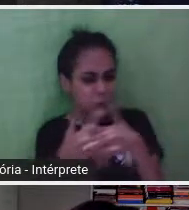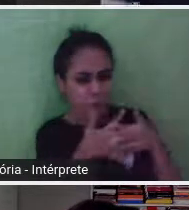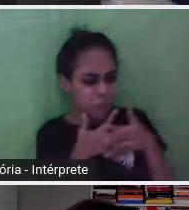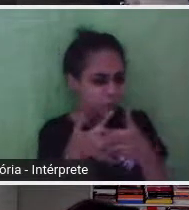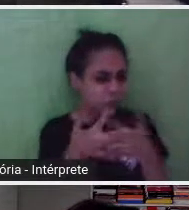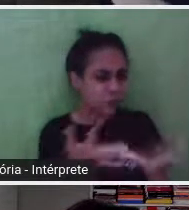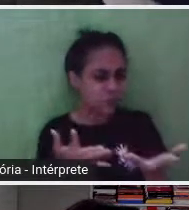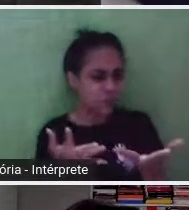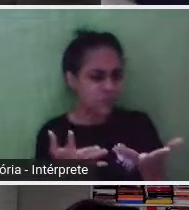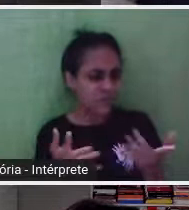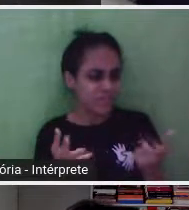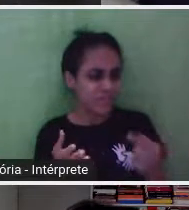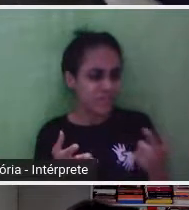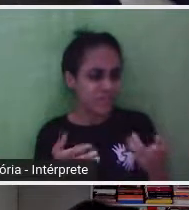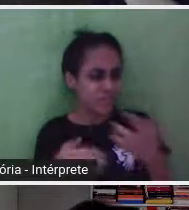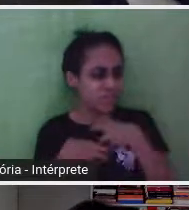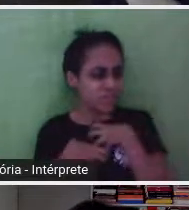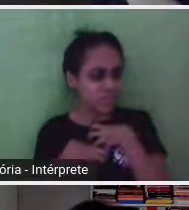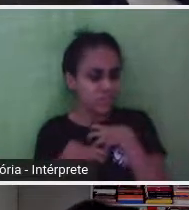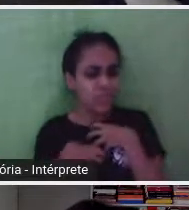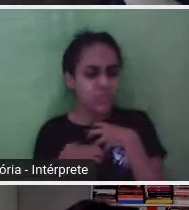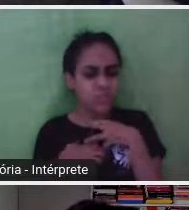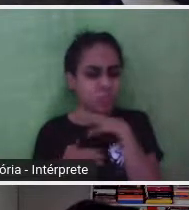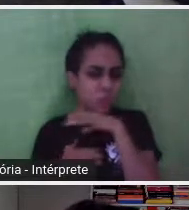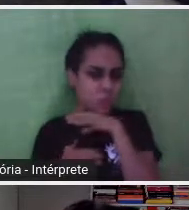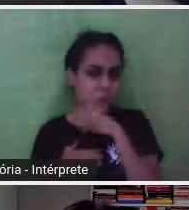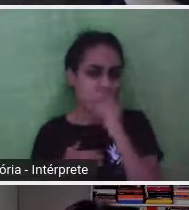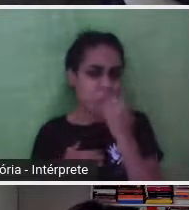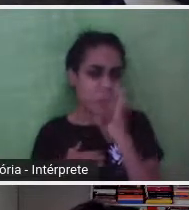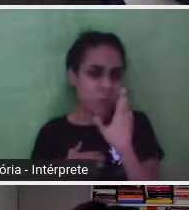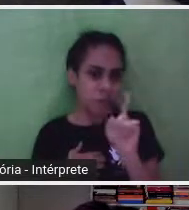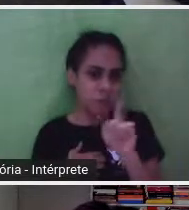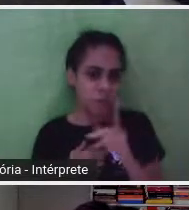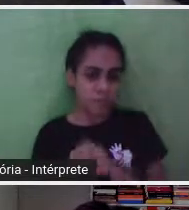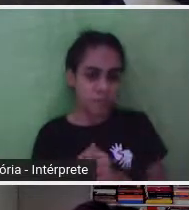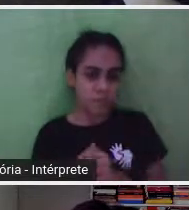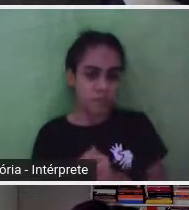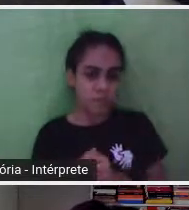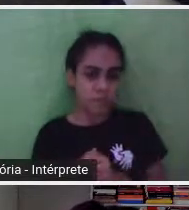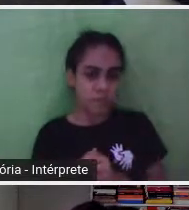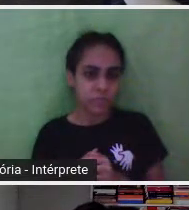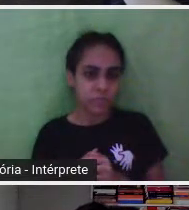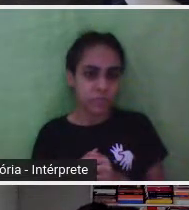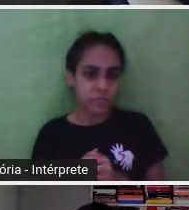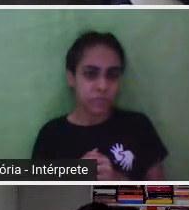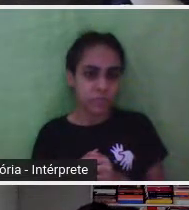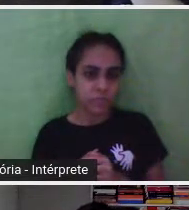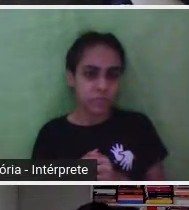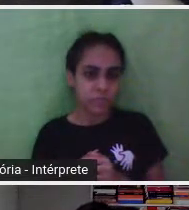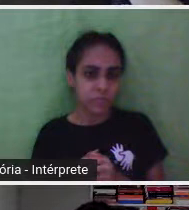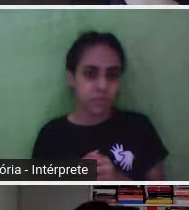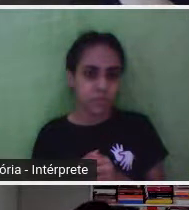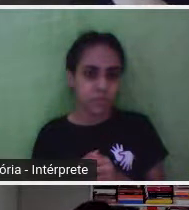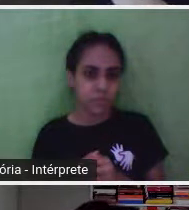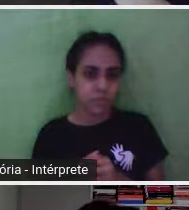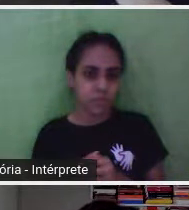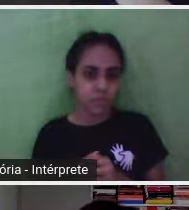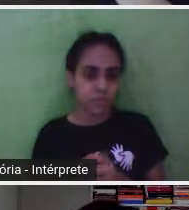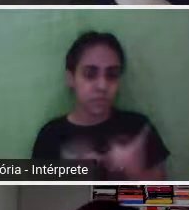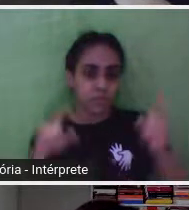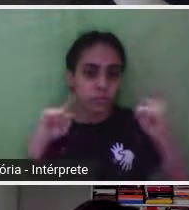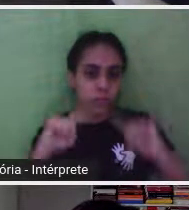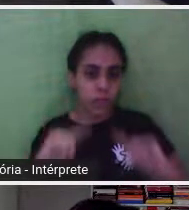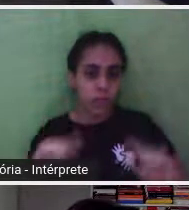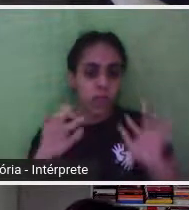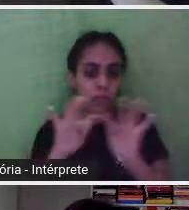impressão negativa. Né? Então, é isso. E os filhos sempre